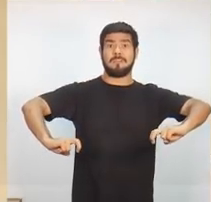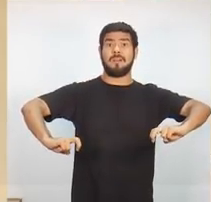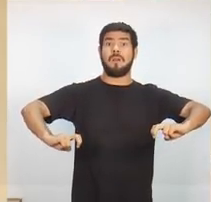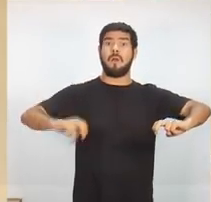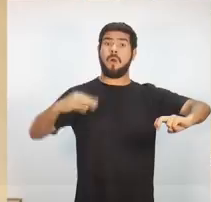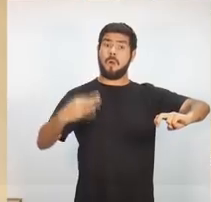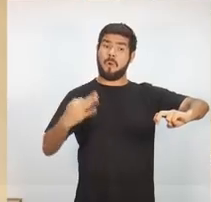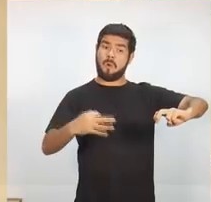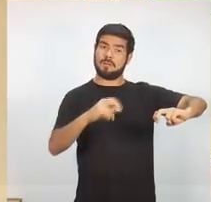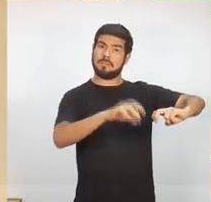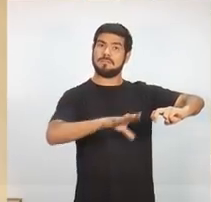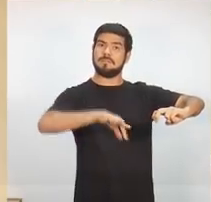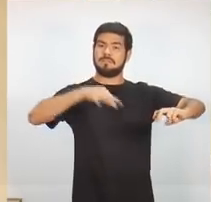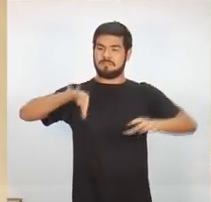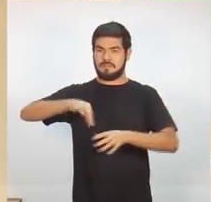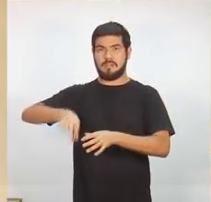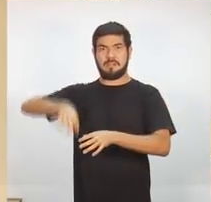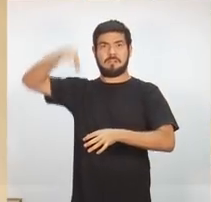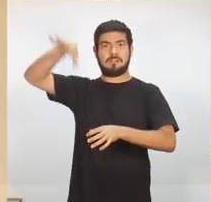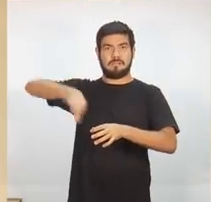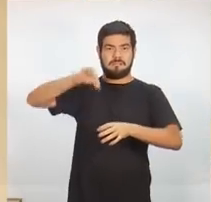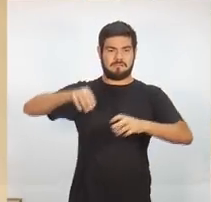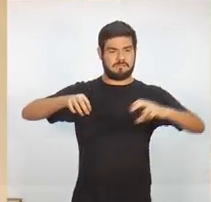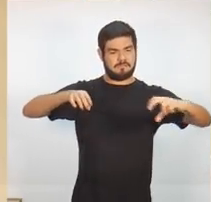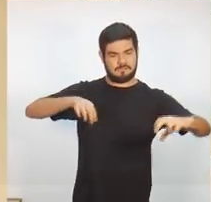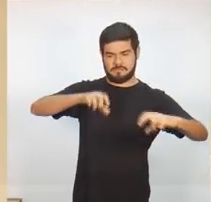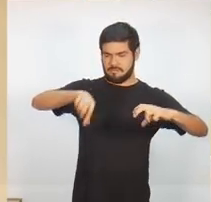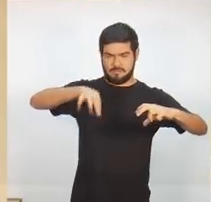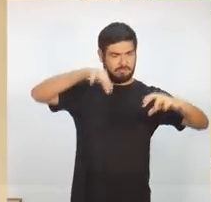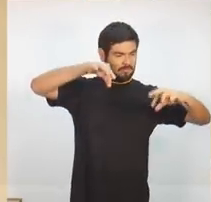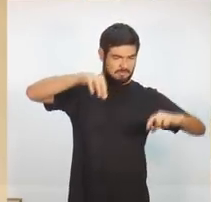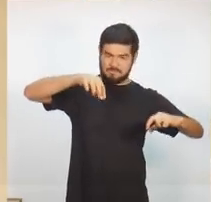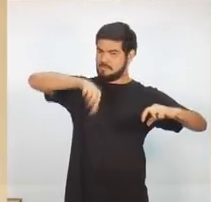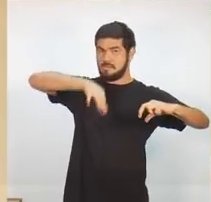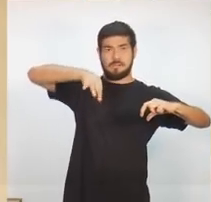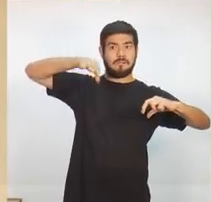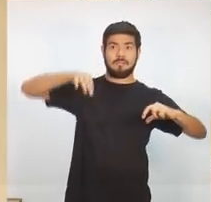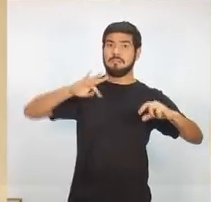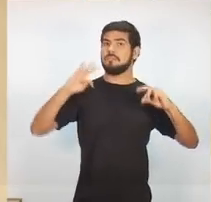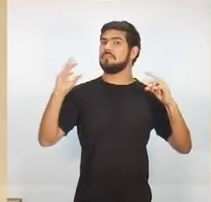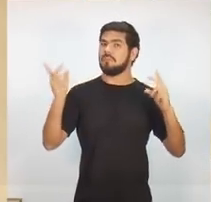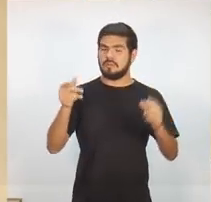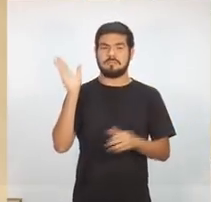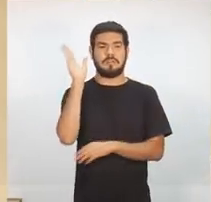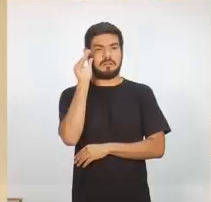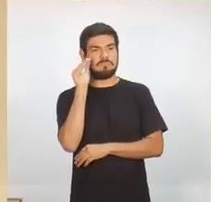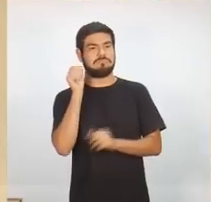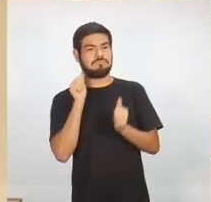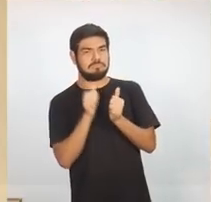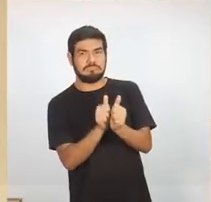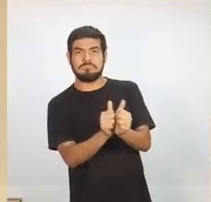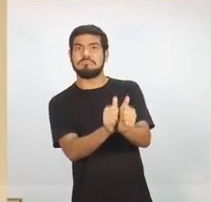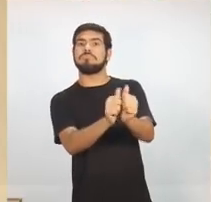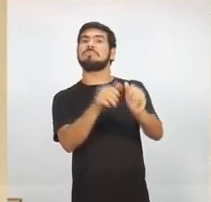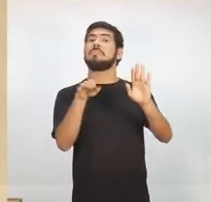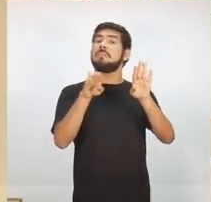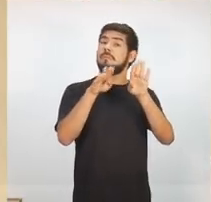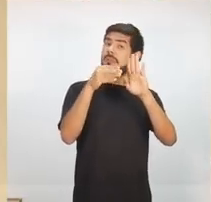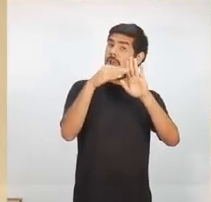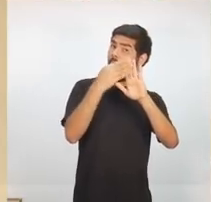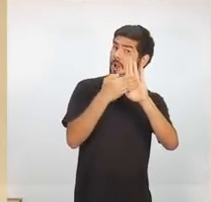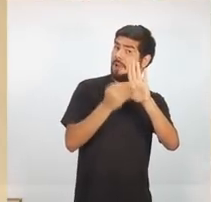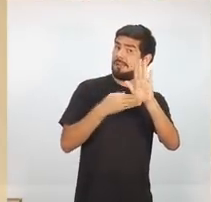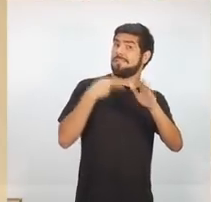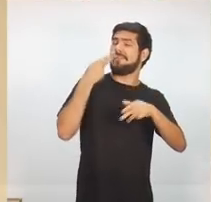ordem de sorteio. Todos os assessores, os candidatos acompanharam os sorteios, inclusive das ordens em que eles vão falar para a gente